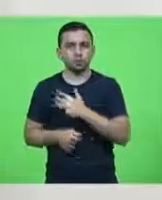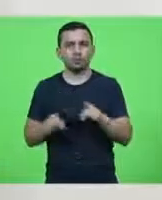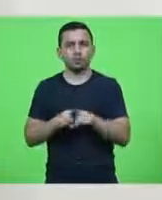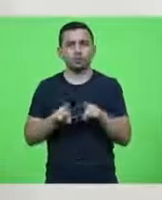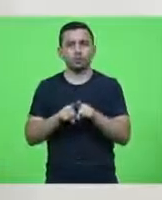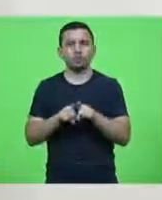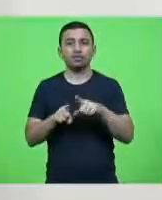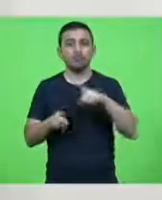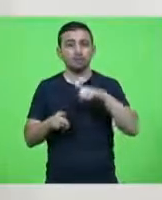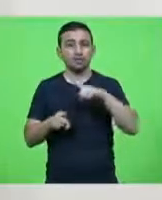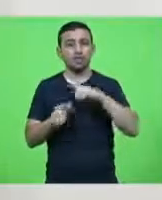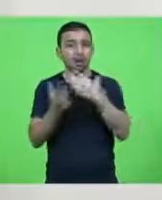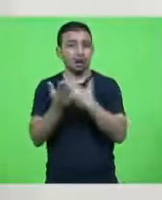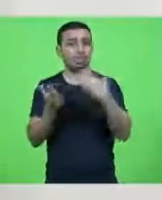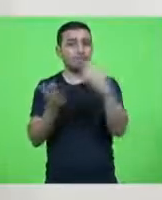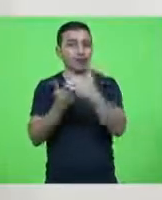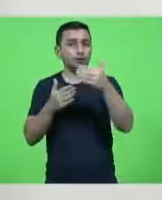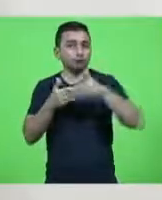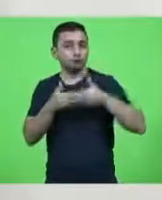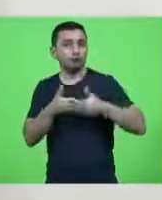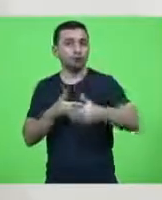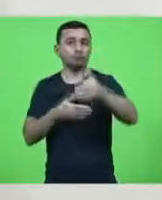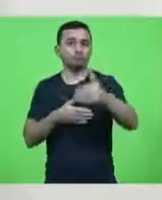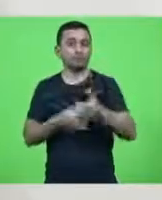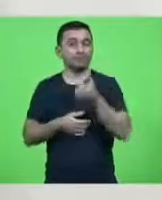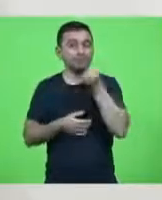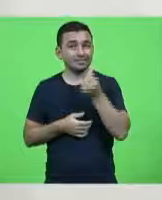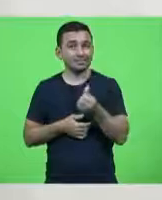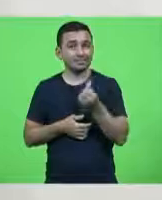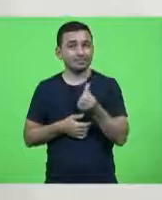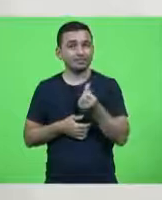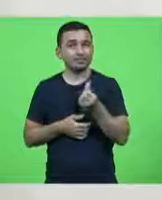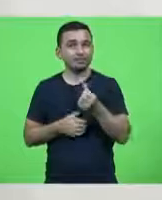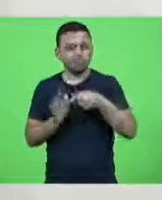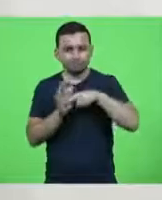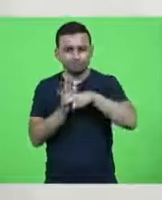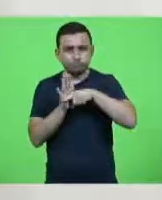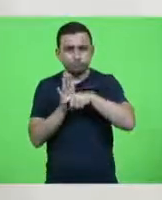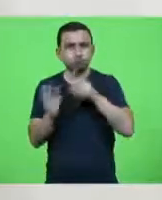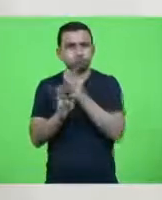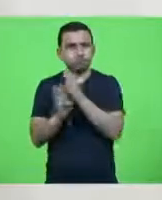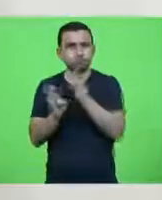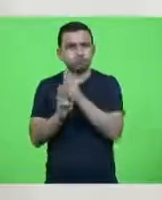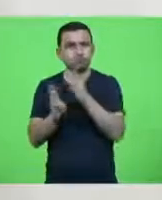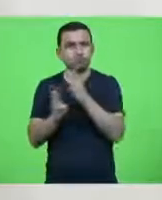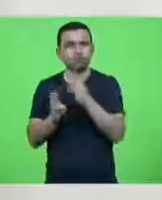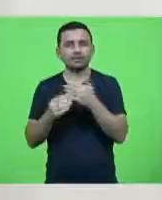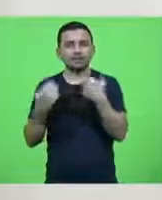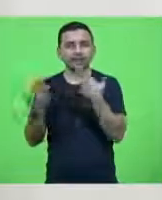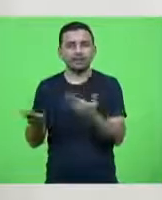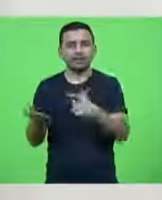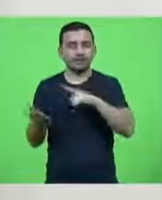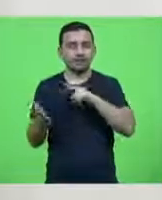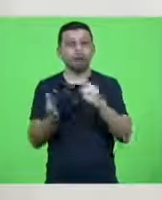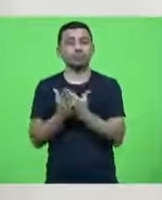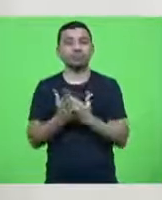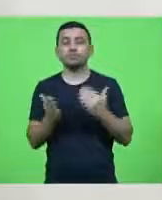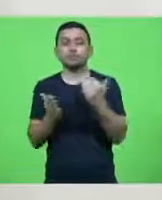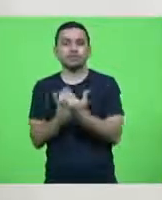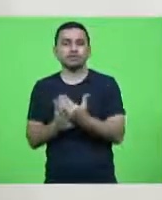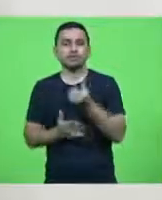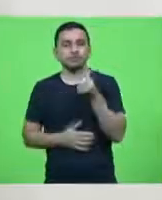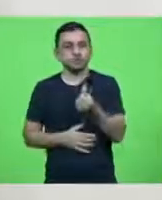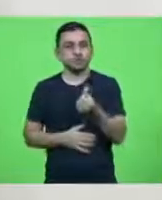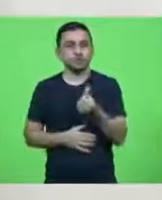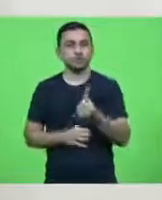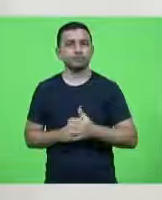seis, mais seis investigações a caminho, e mais seis investigações.